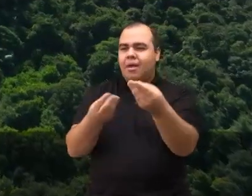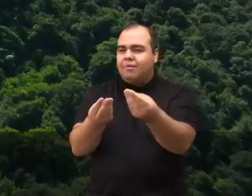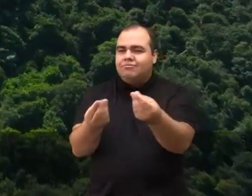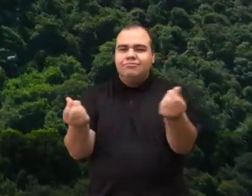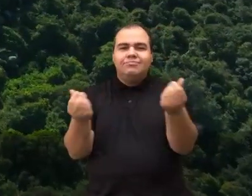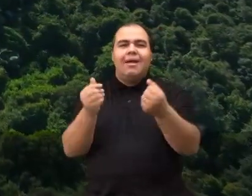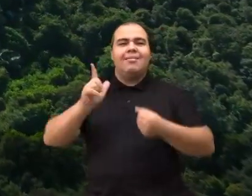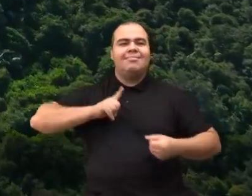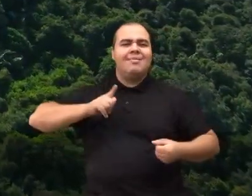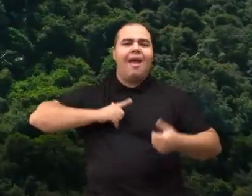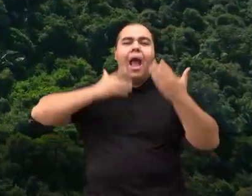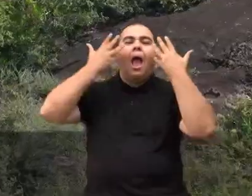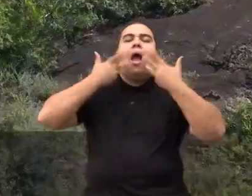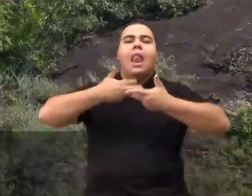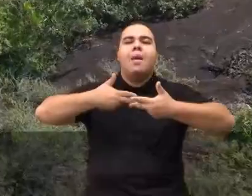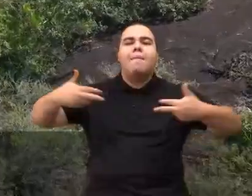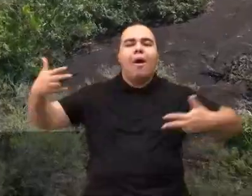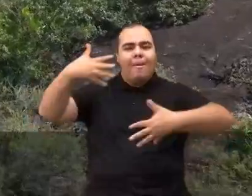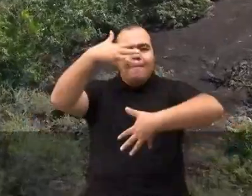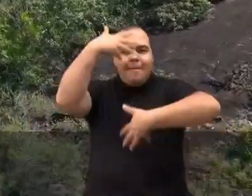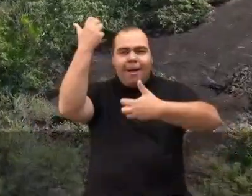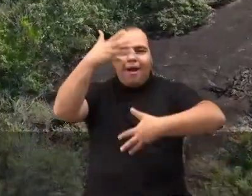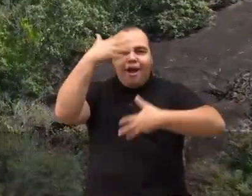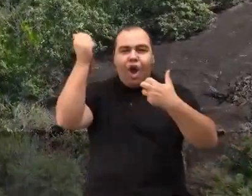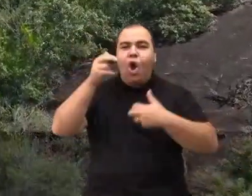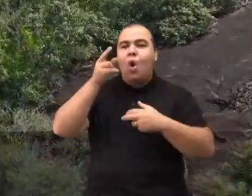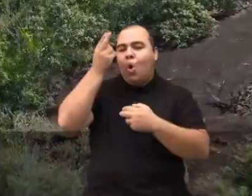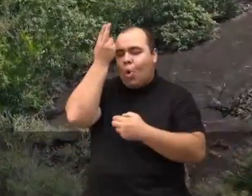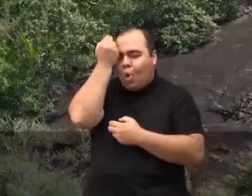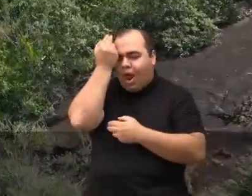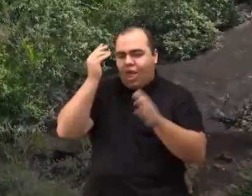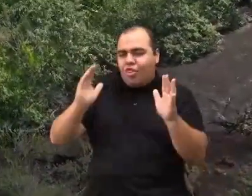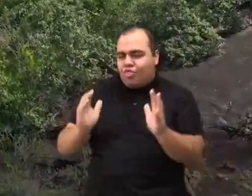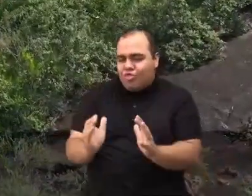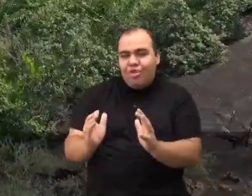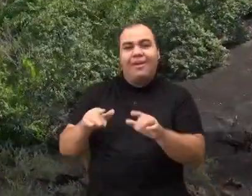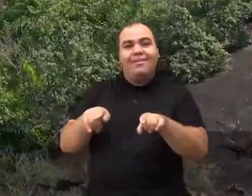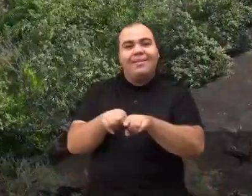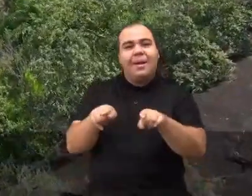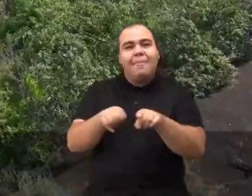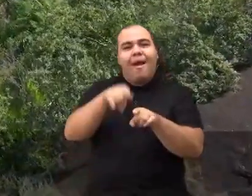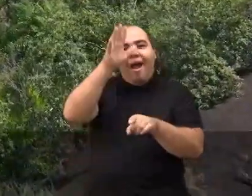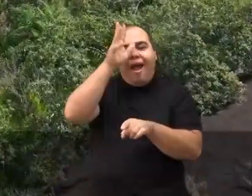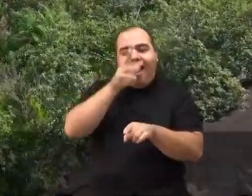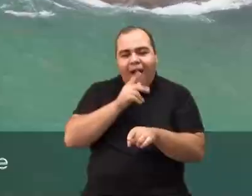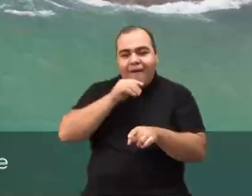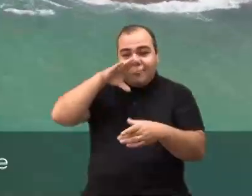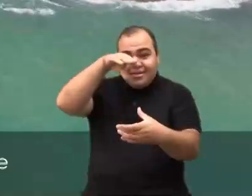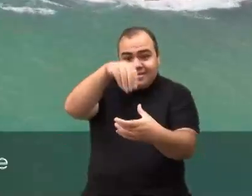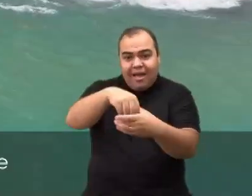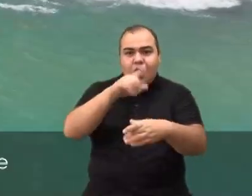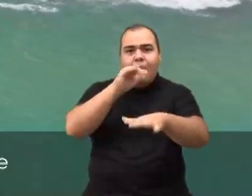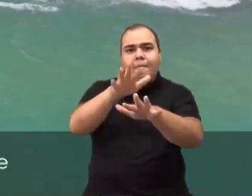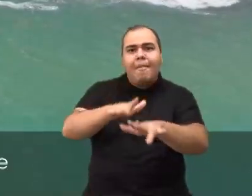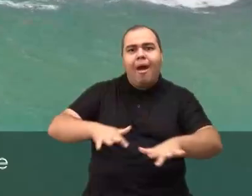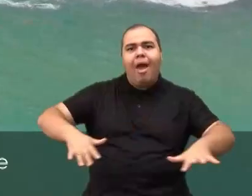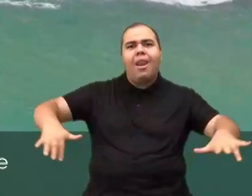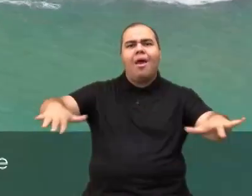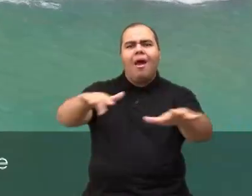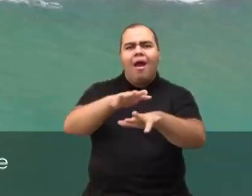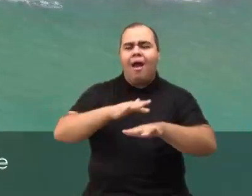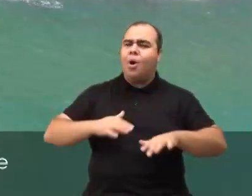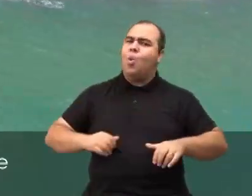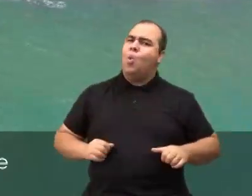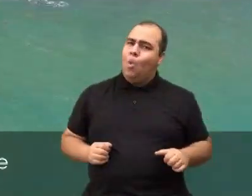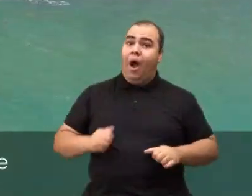animais como saguís, preás, macacos prego e aves marinhas. É lá que